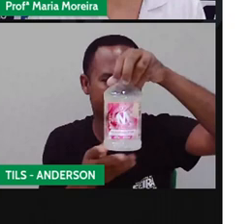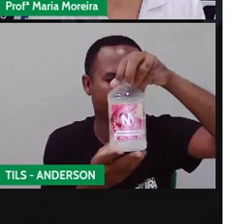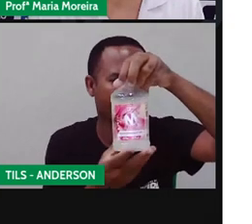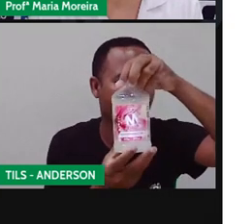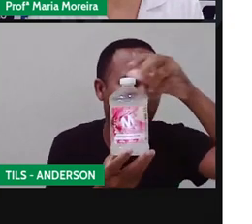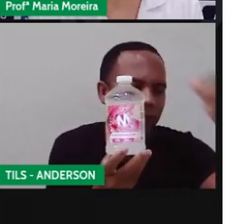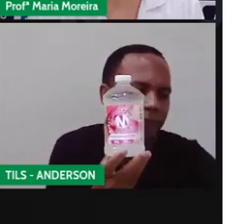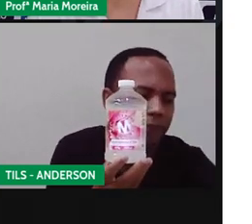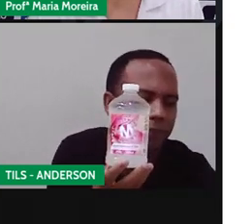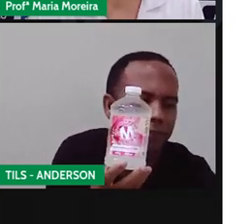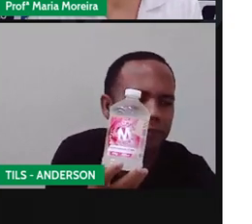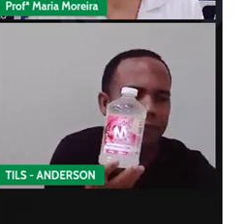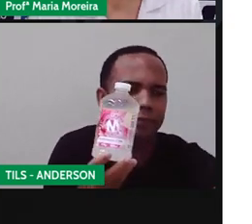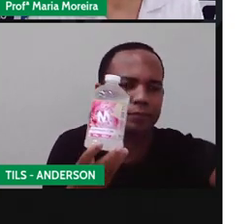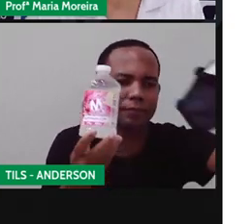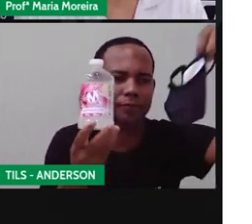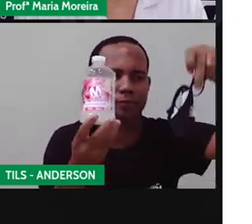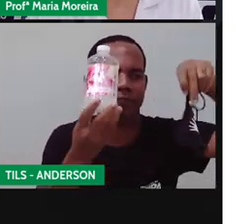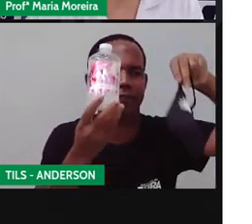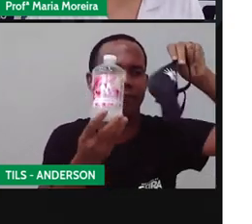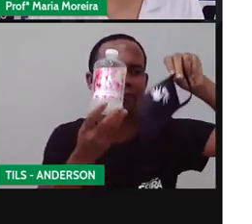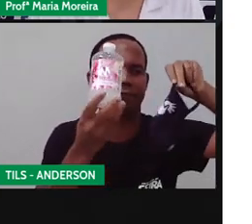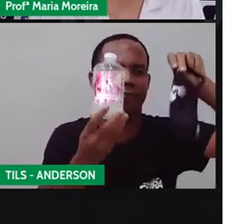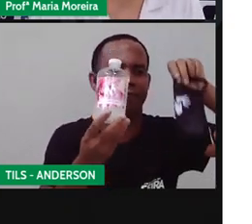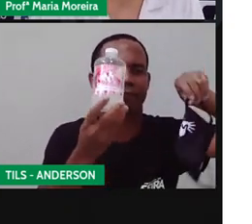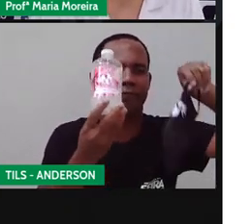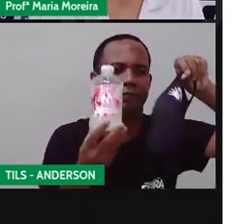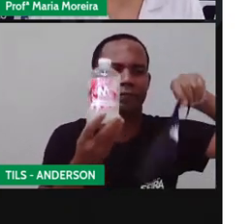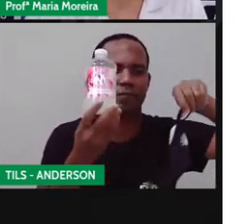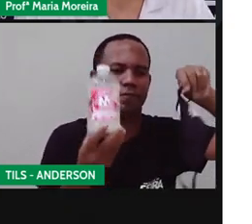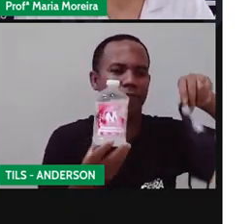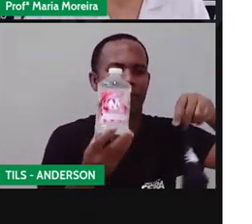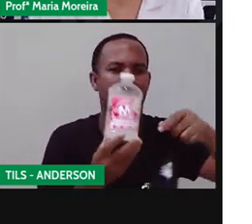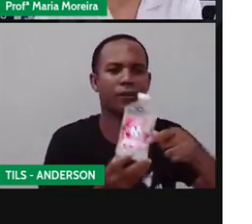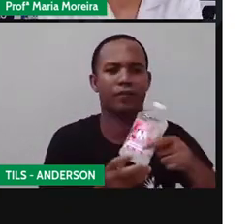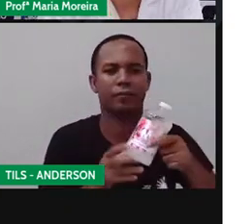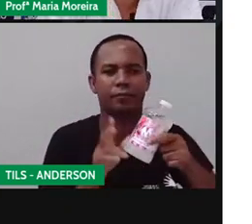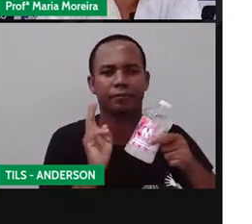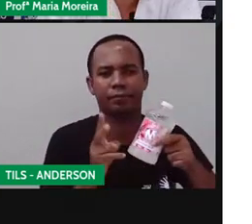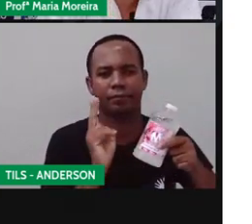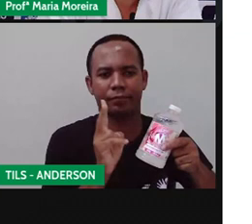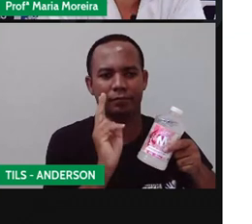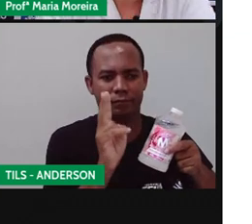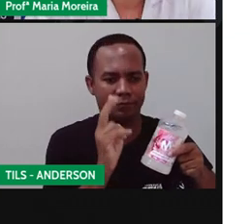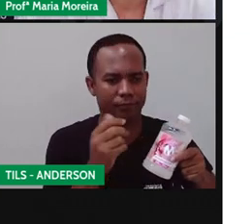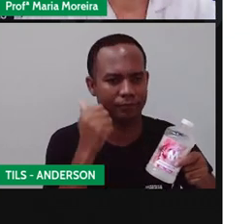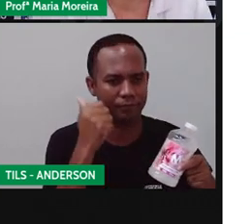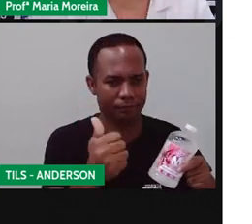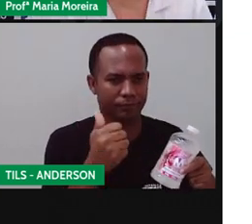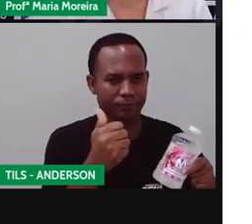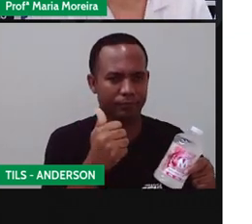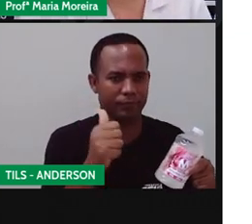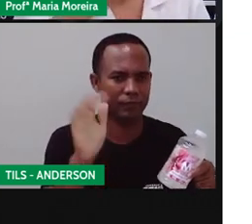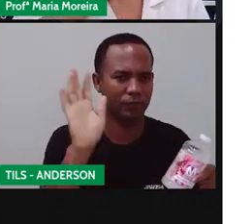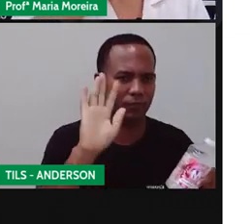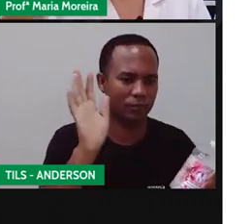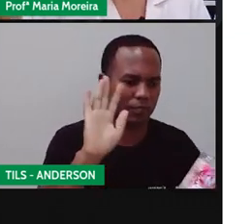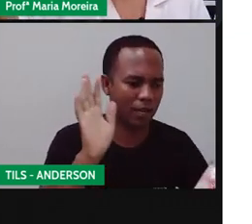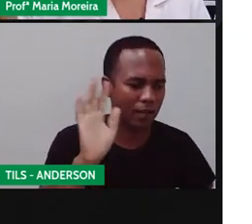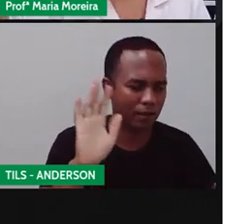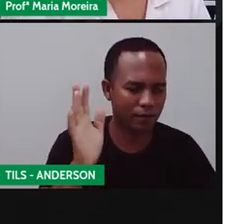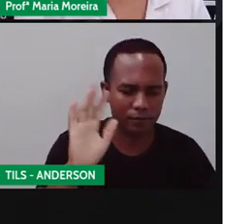Máscara. Se protejam, se cuidem. Pra que a gente possa se ver em breve e dar aquele abraço bem apertado, tá?